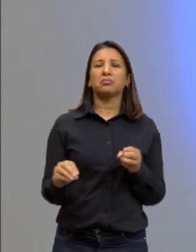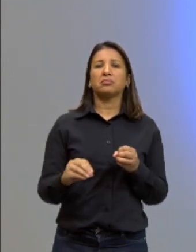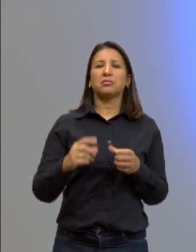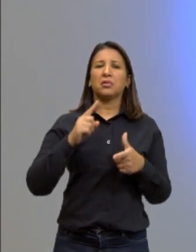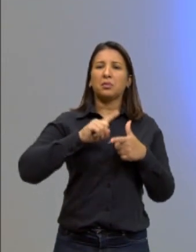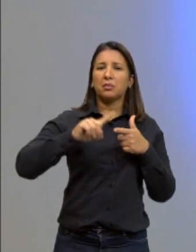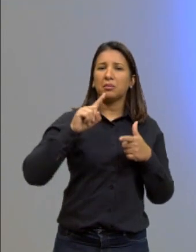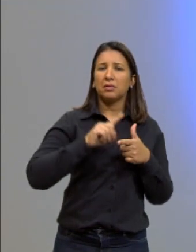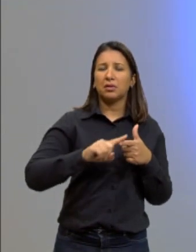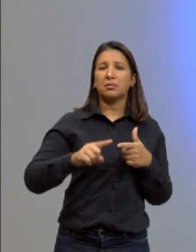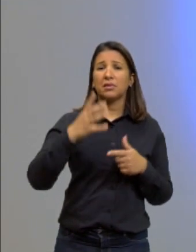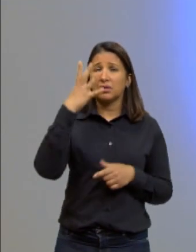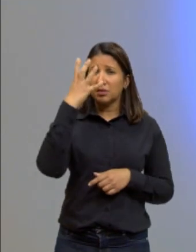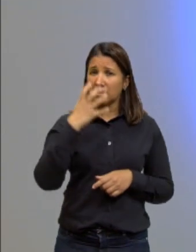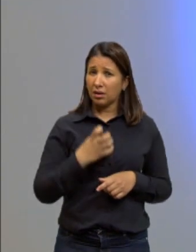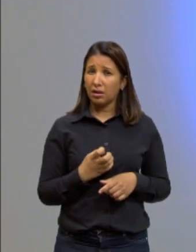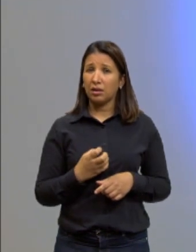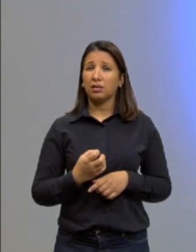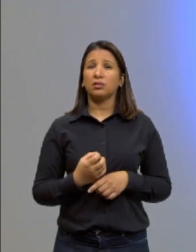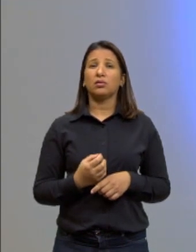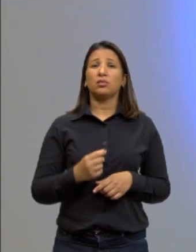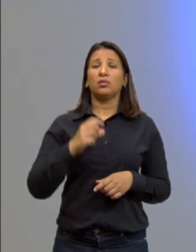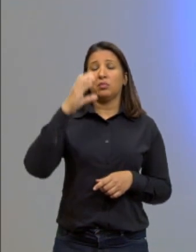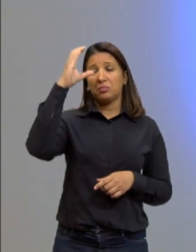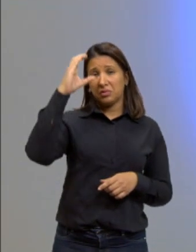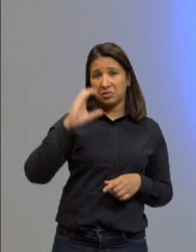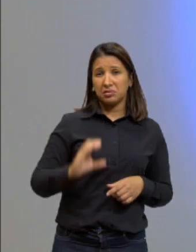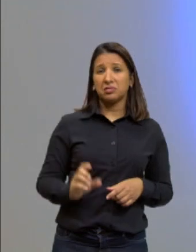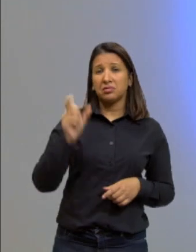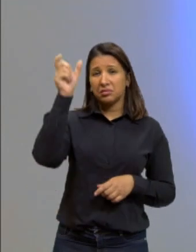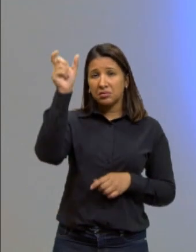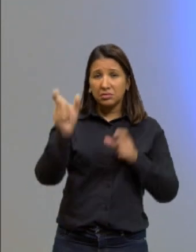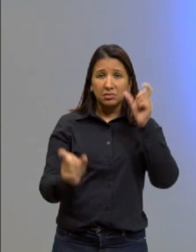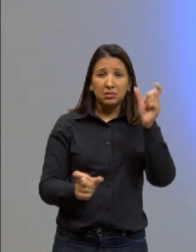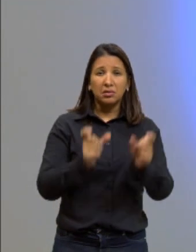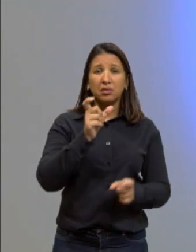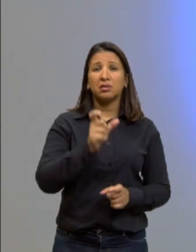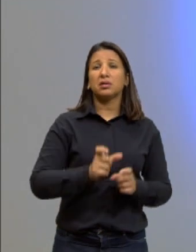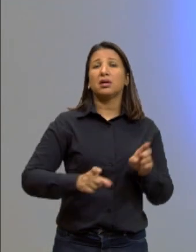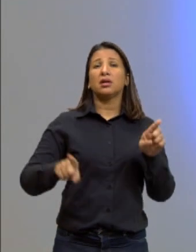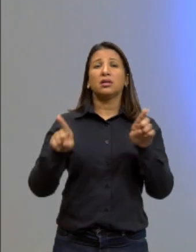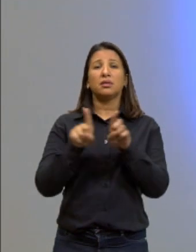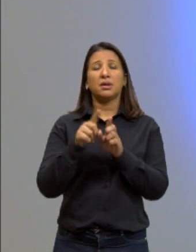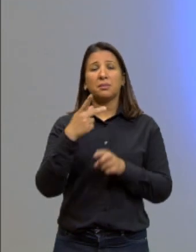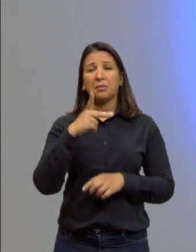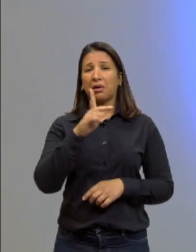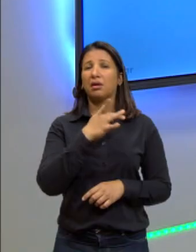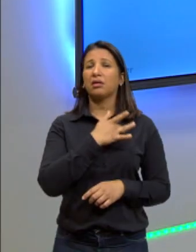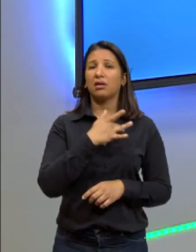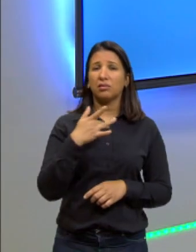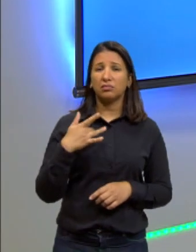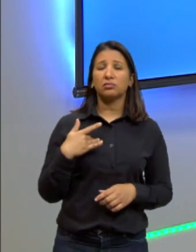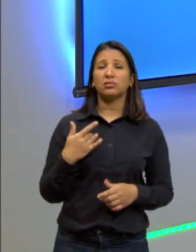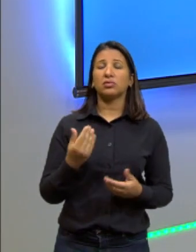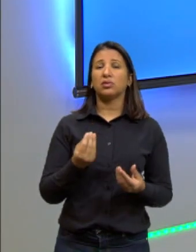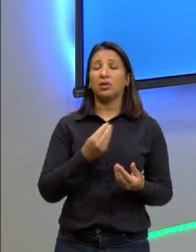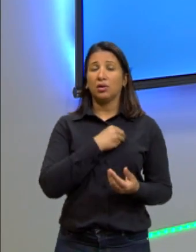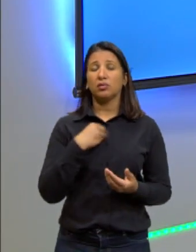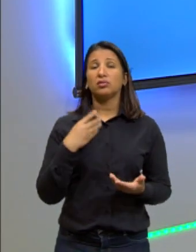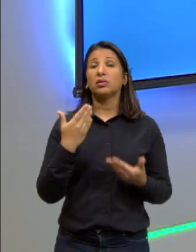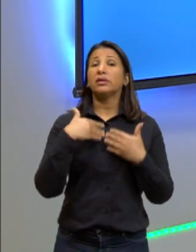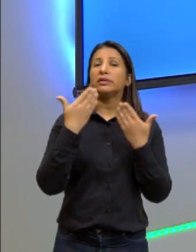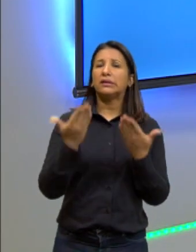consequências para a cidadania e para a saúde. Então,